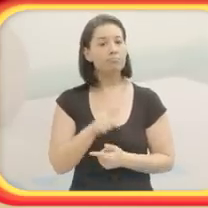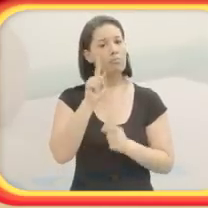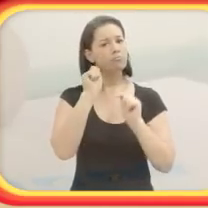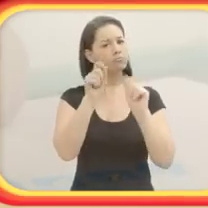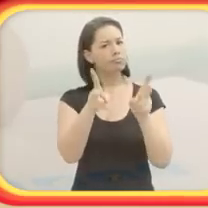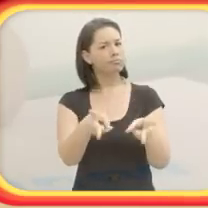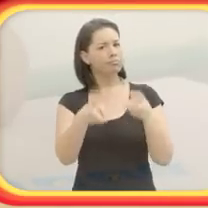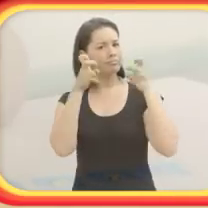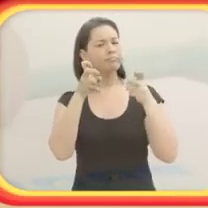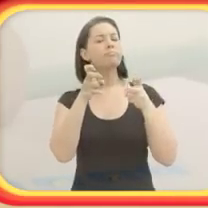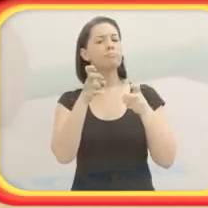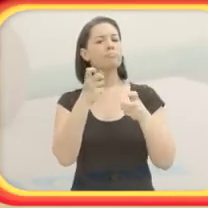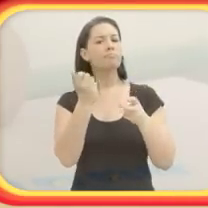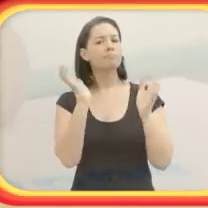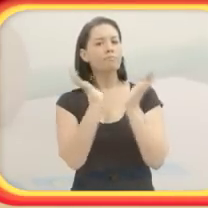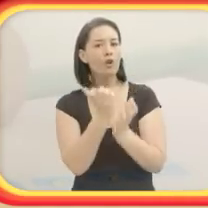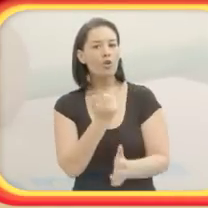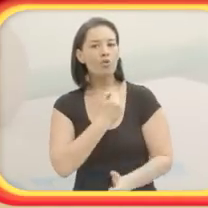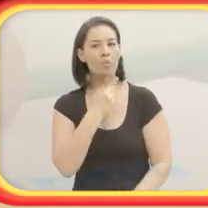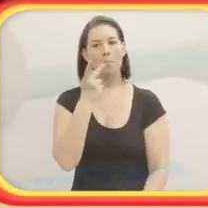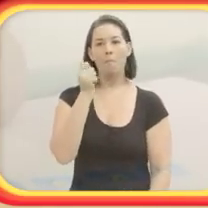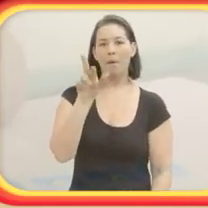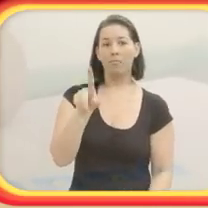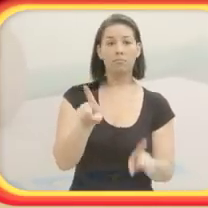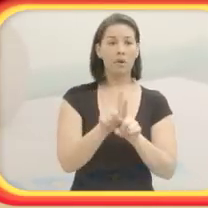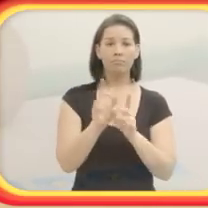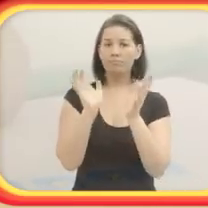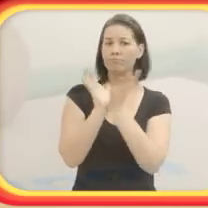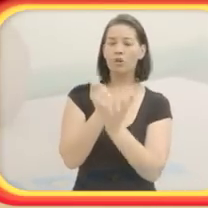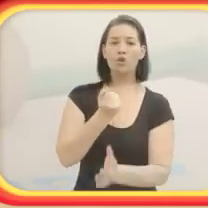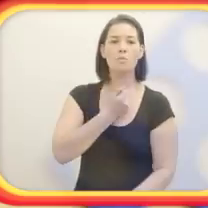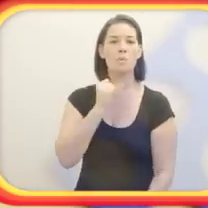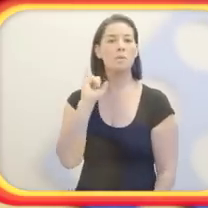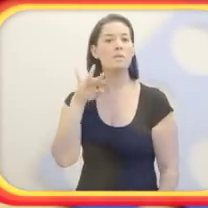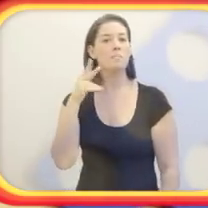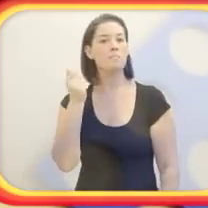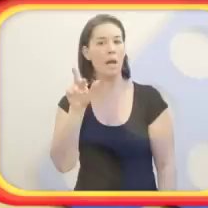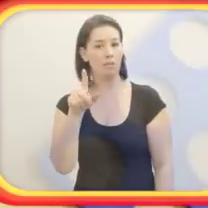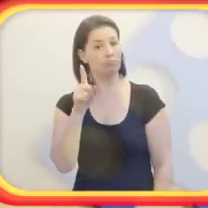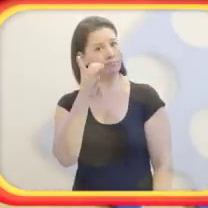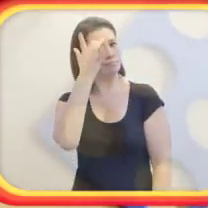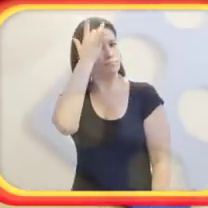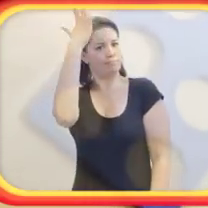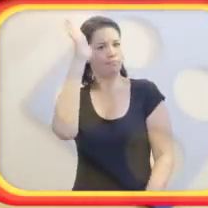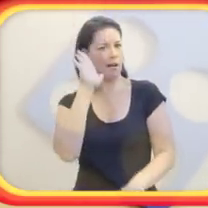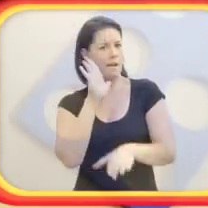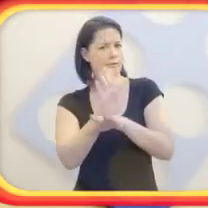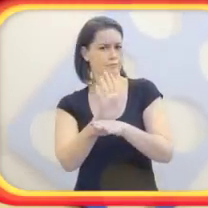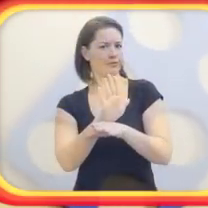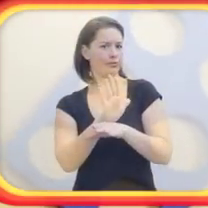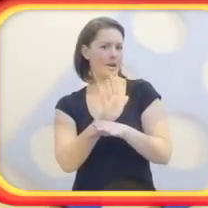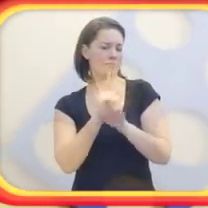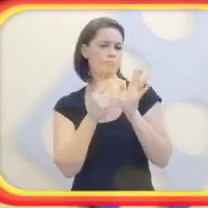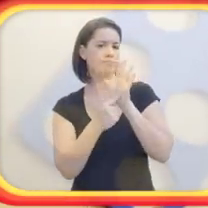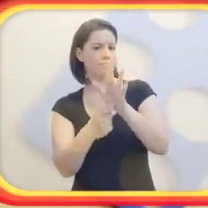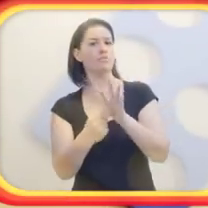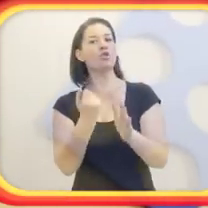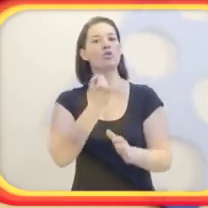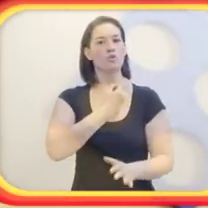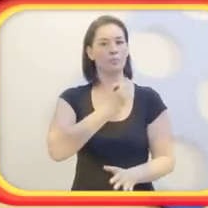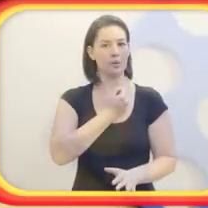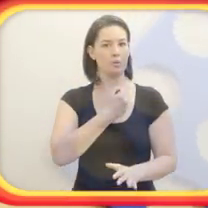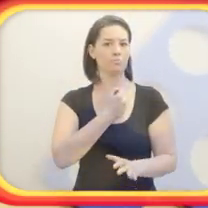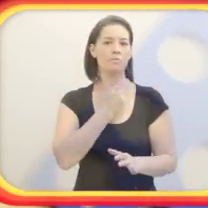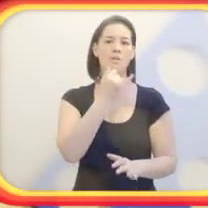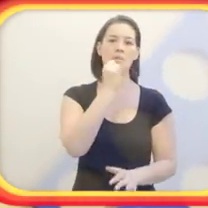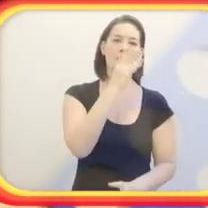pode definir número par e número ímpar. Então, fica muito fácil de definir número ímpar ou número par, né? Então, o número ímpar